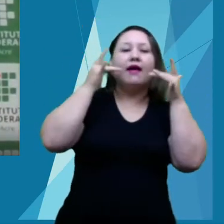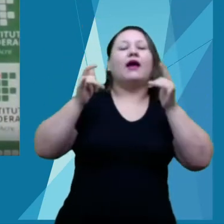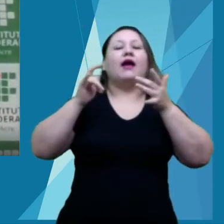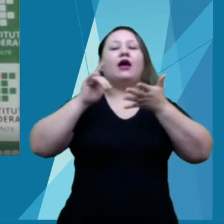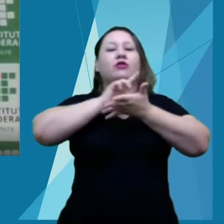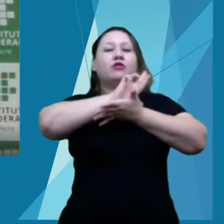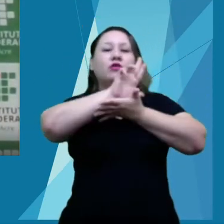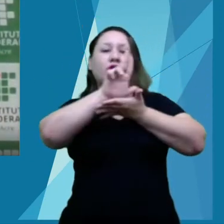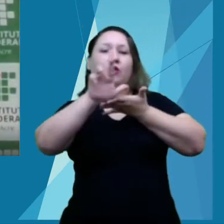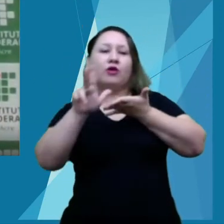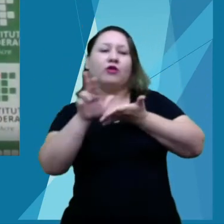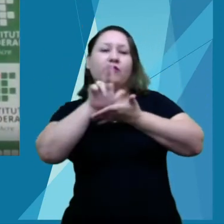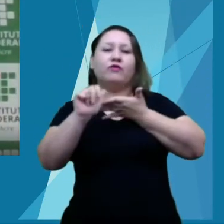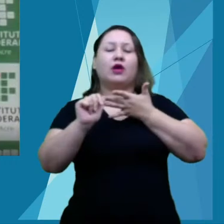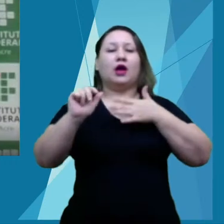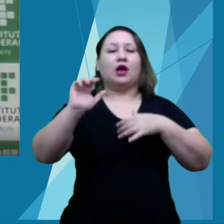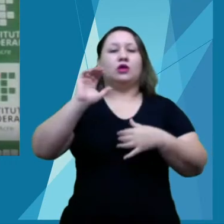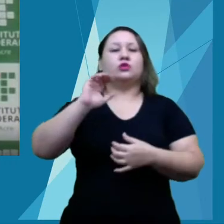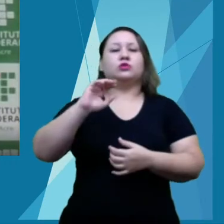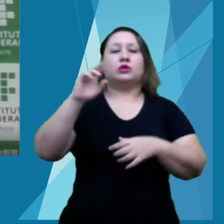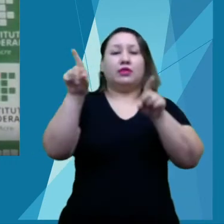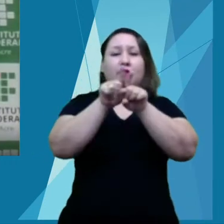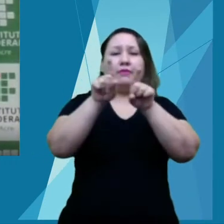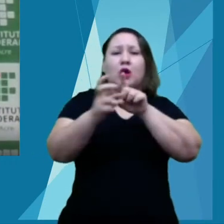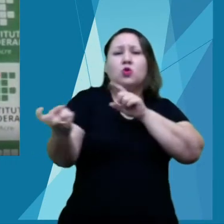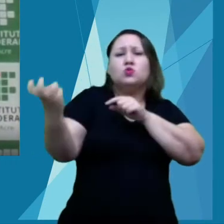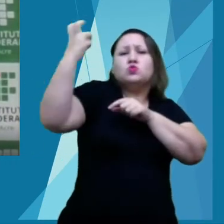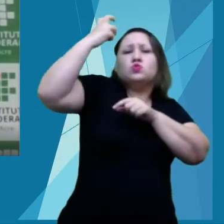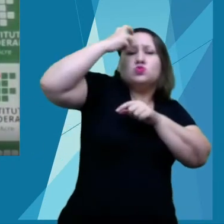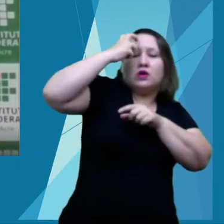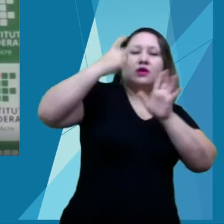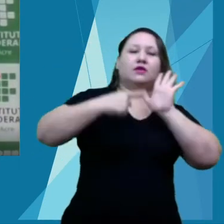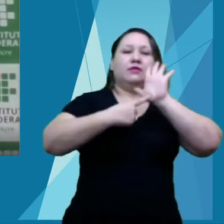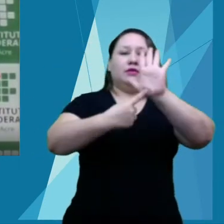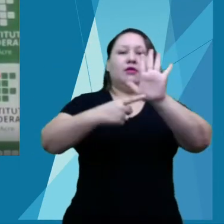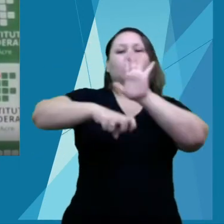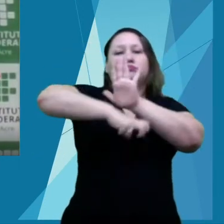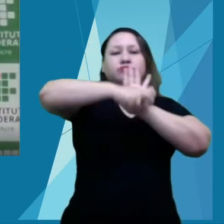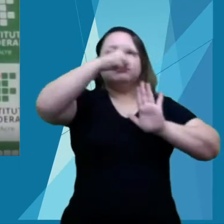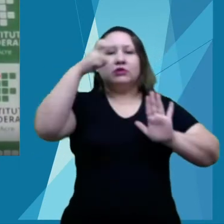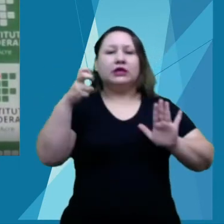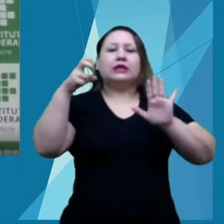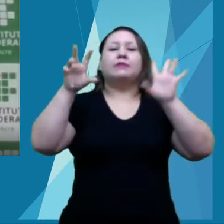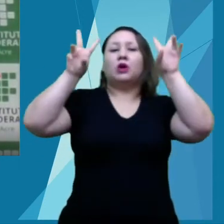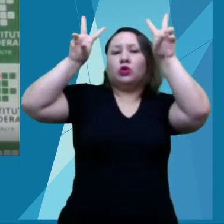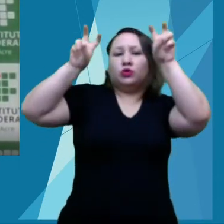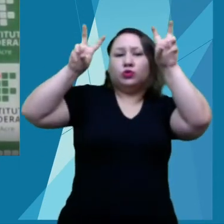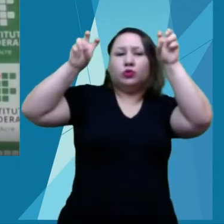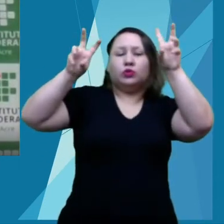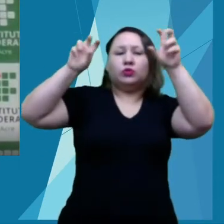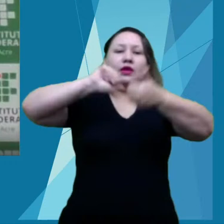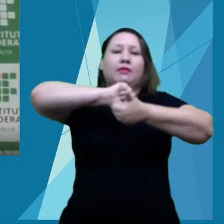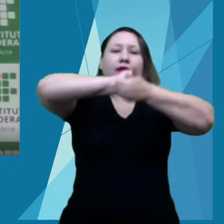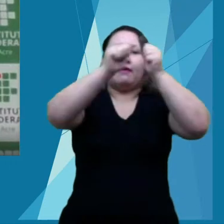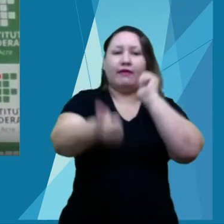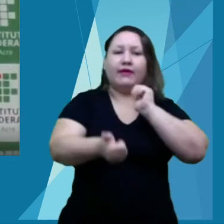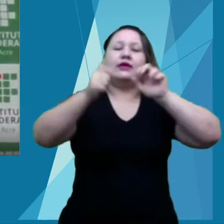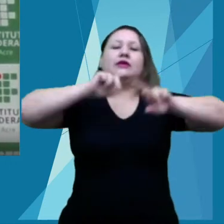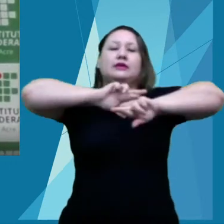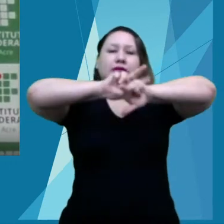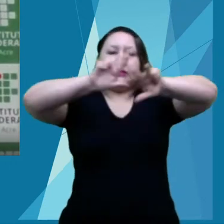a quinta Mostra de Extensão Tecnológica, a quinta Mostra de Esportes, o quinto Palco Cultural,